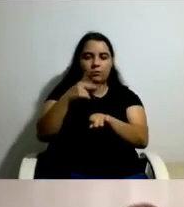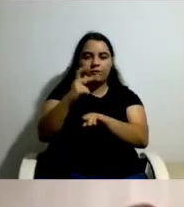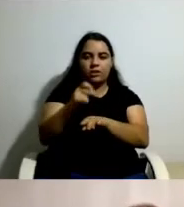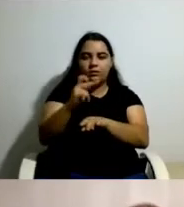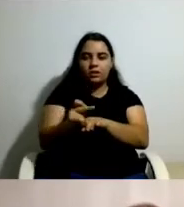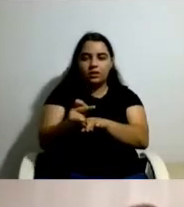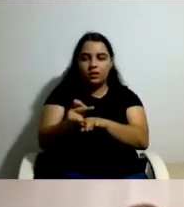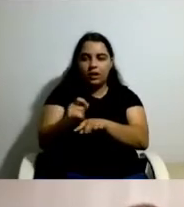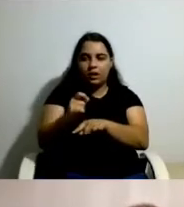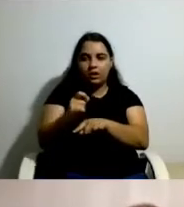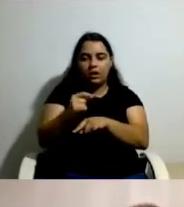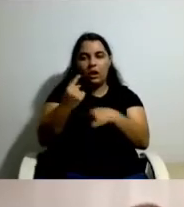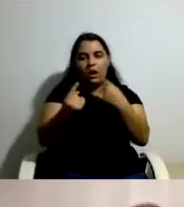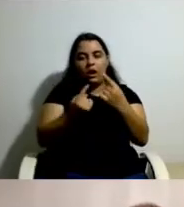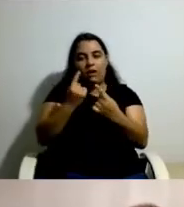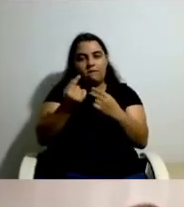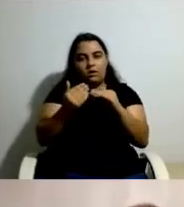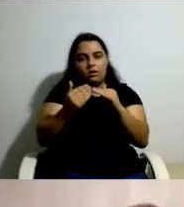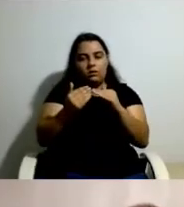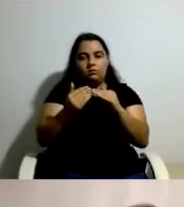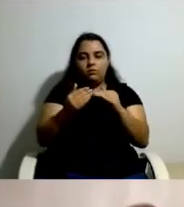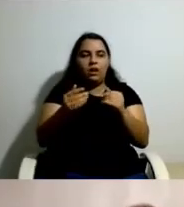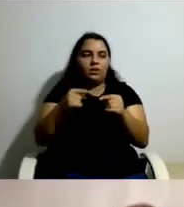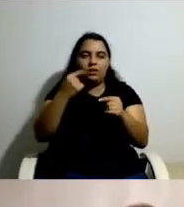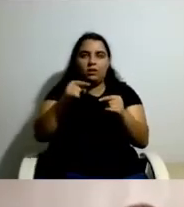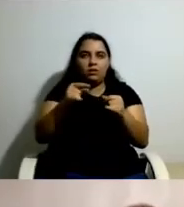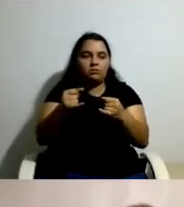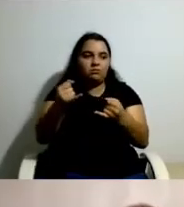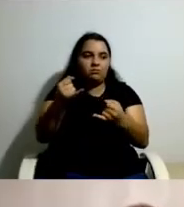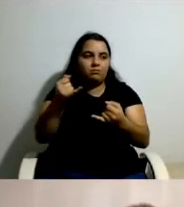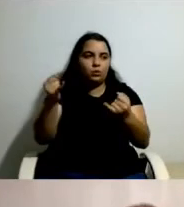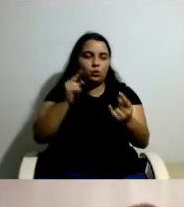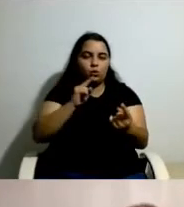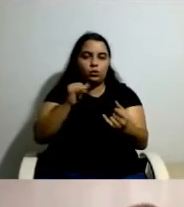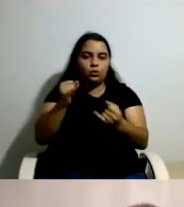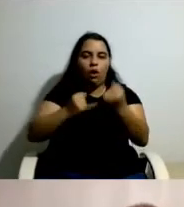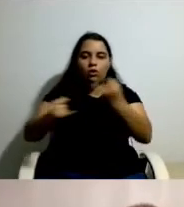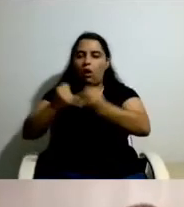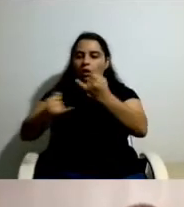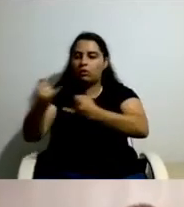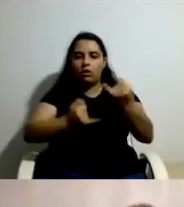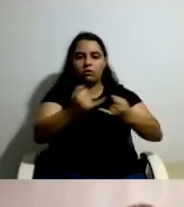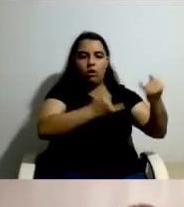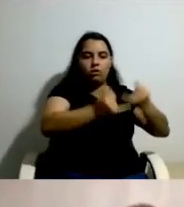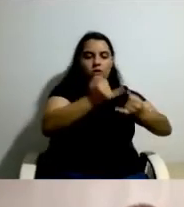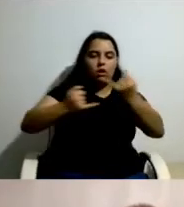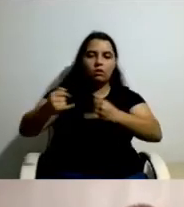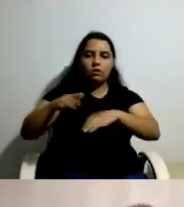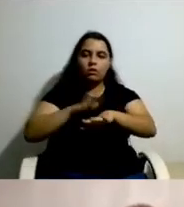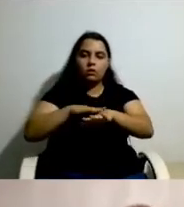rotatividade. Portanto, de facto, estas evidências